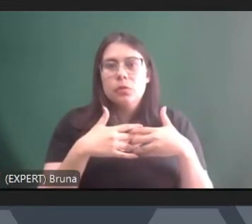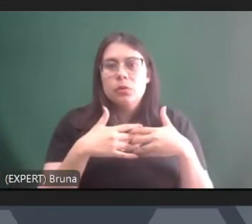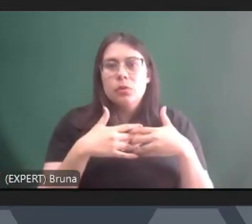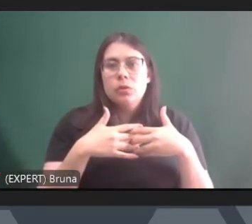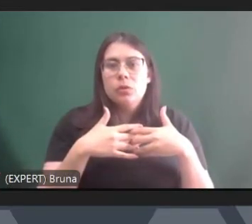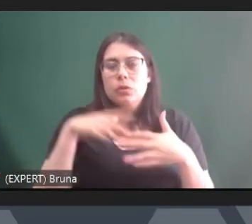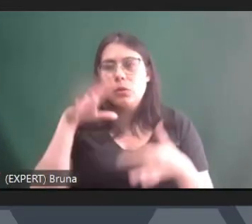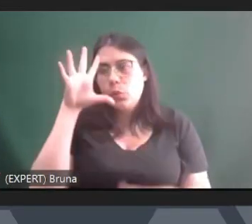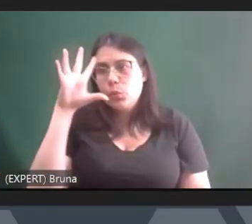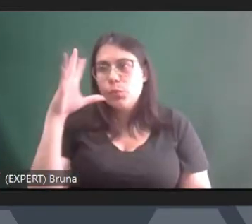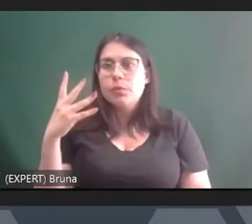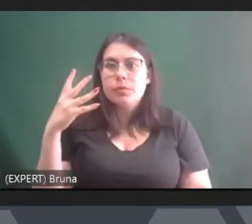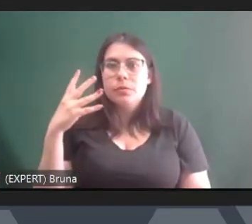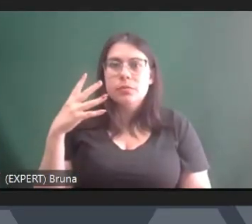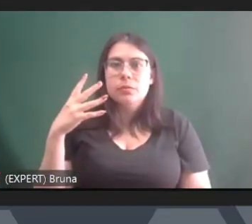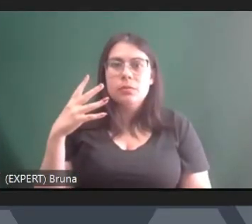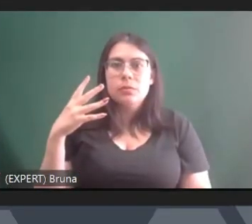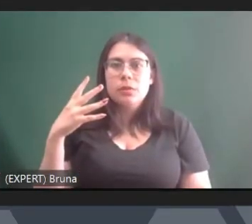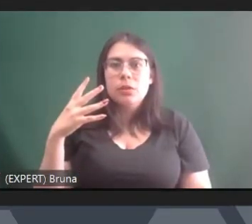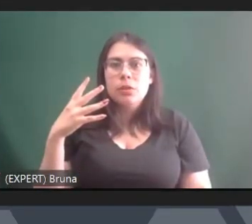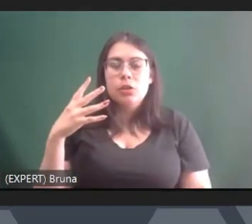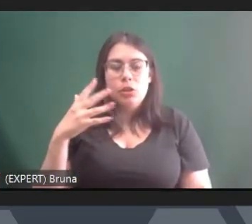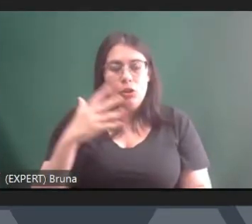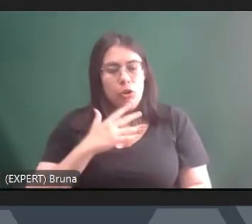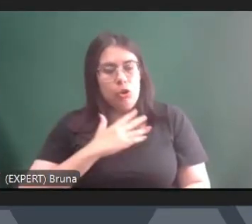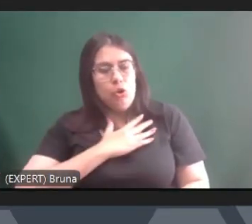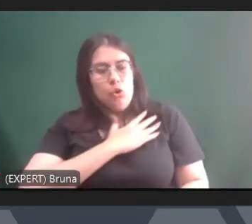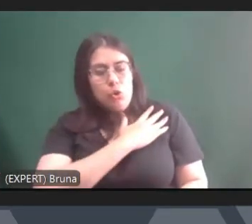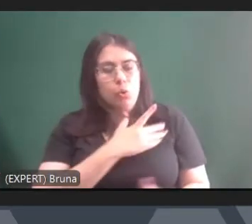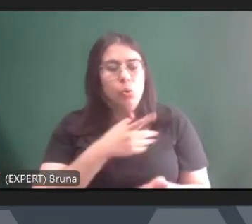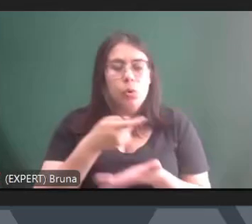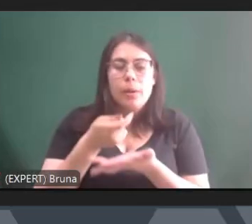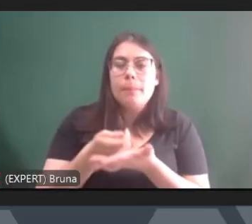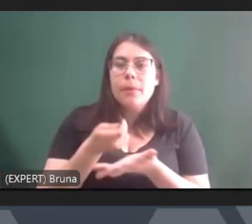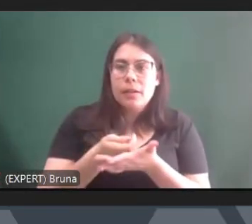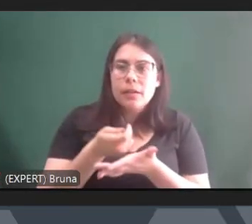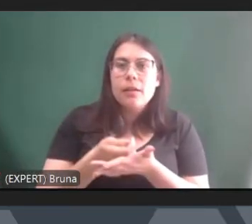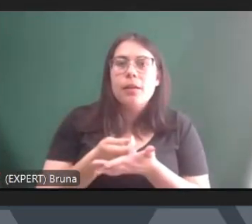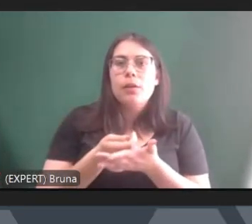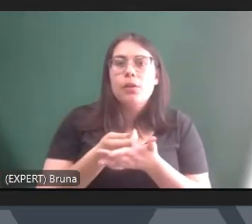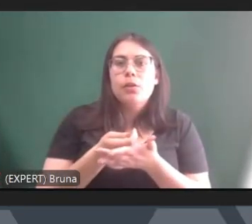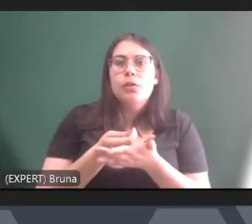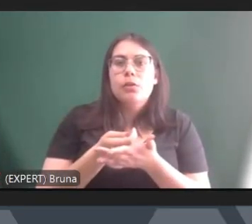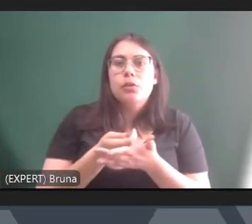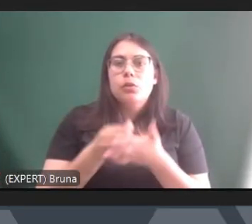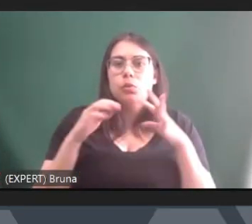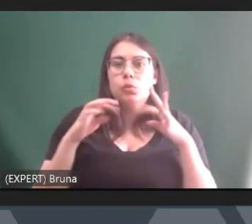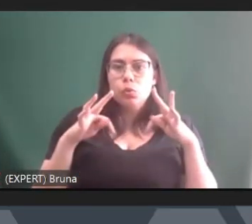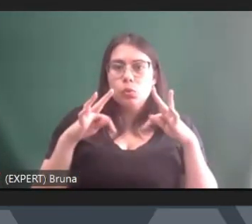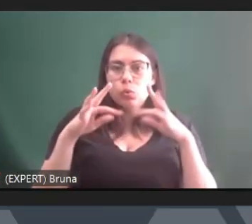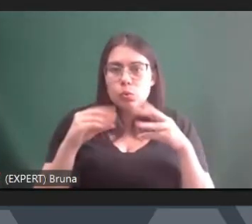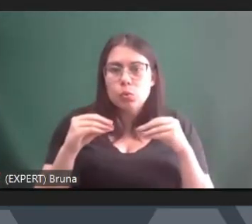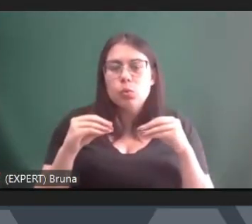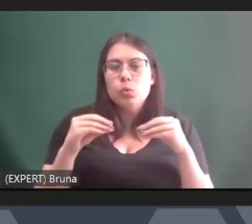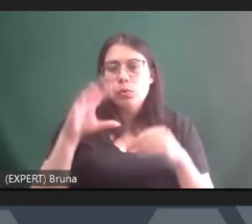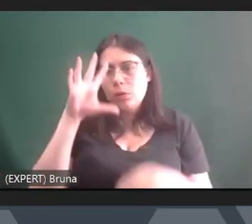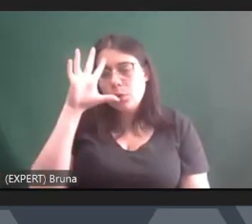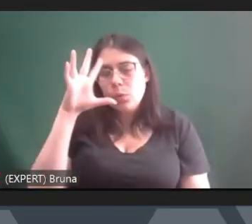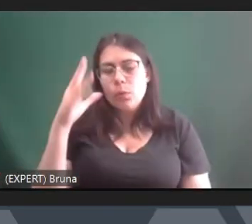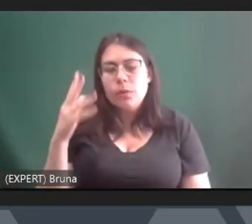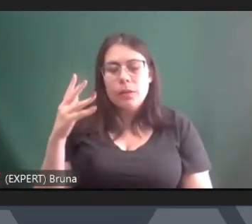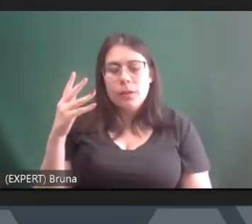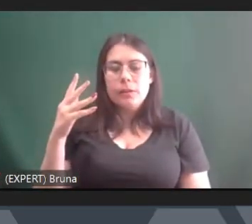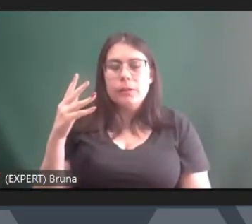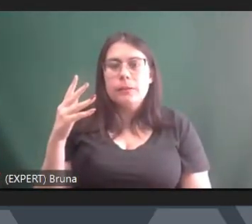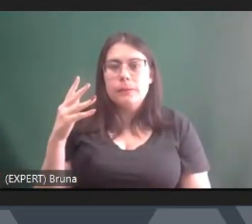efeitos do regime autoritário da ditadura militar em relação às correntes ideológicas que a gente tem